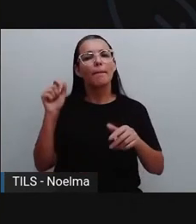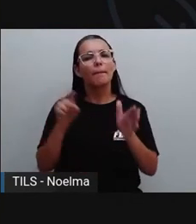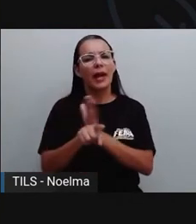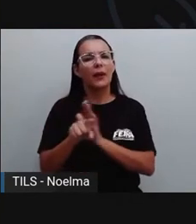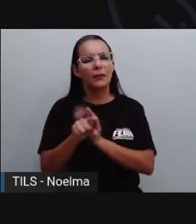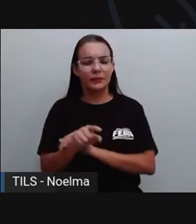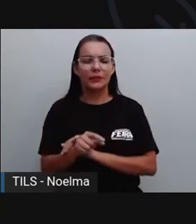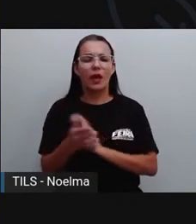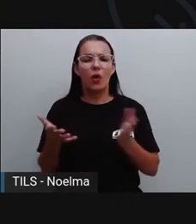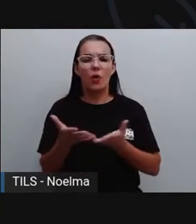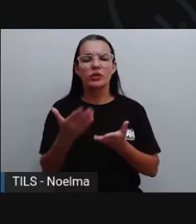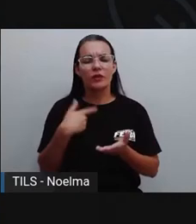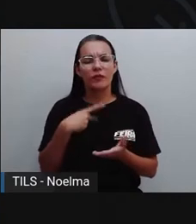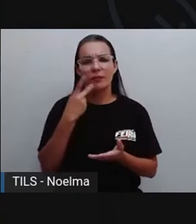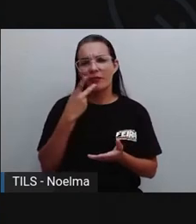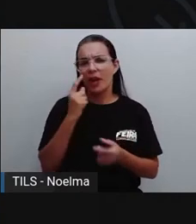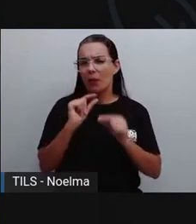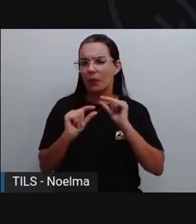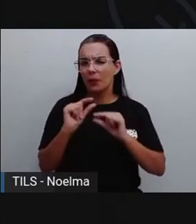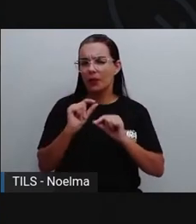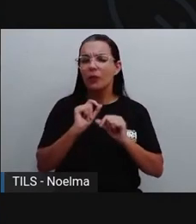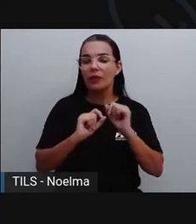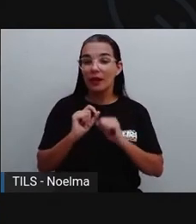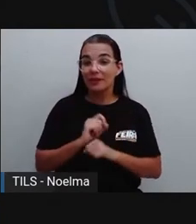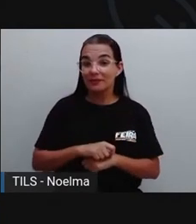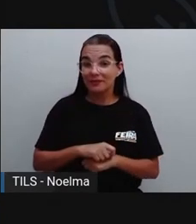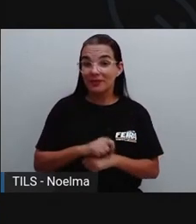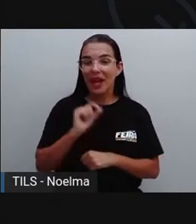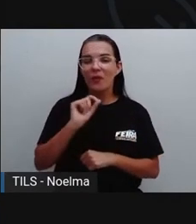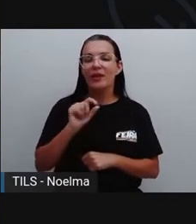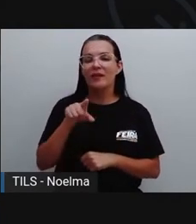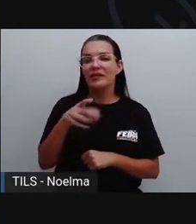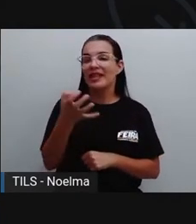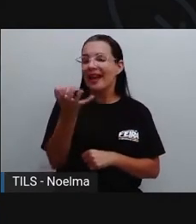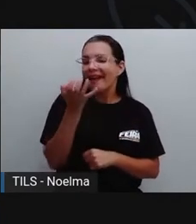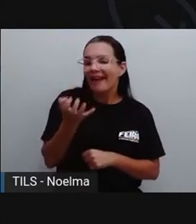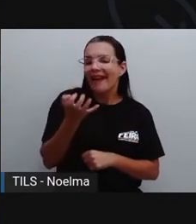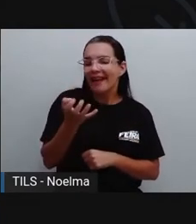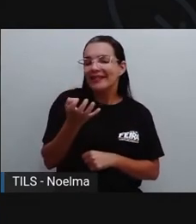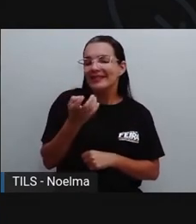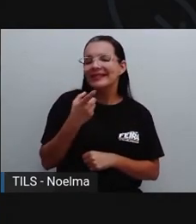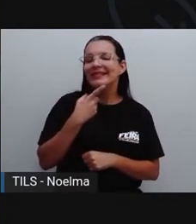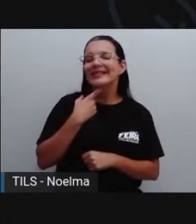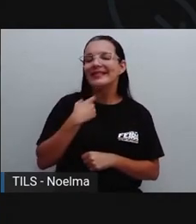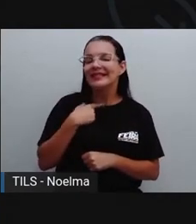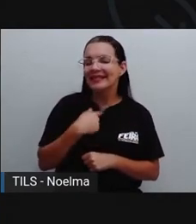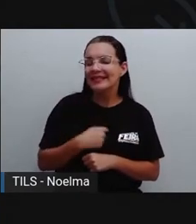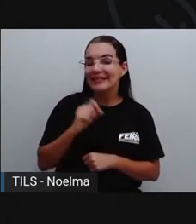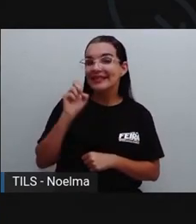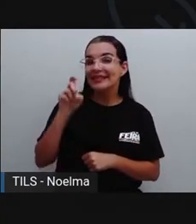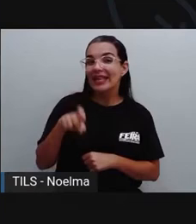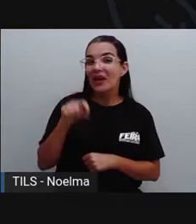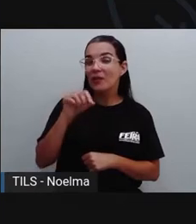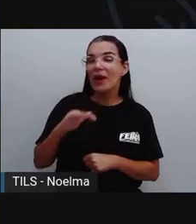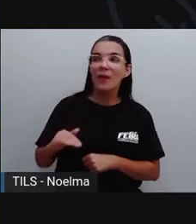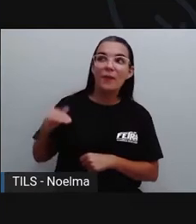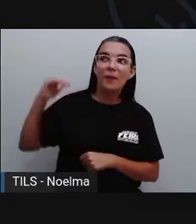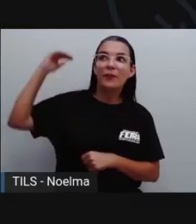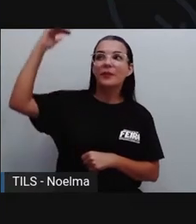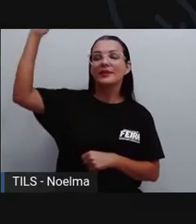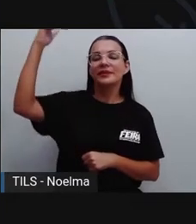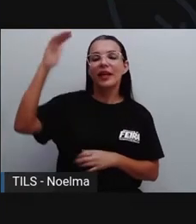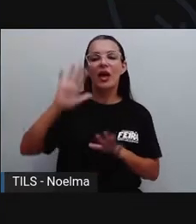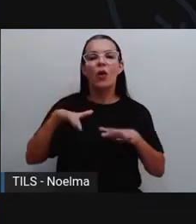nós vamos falar um pouquinho sobre, né? O que vamos ser, né? O que você vai ser quando crescer? Quais são as